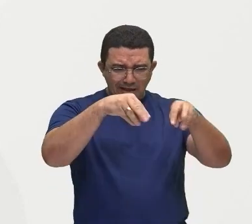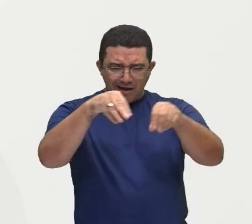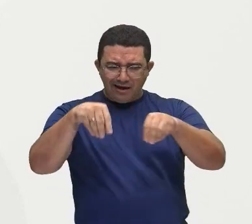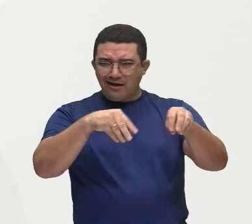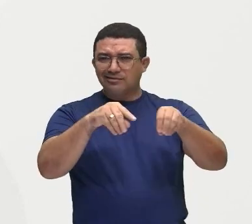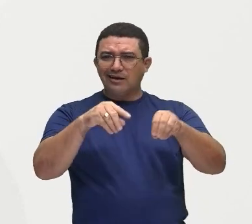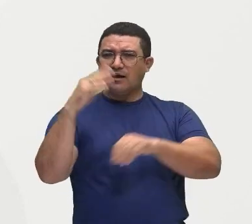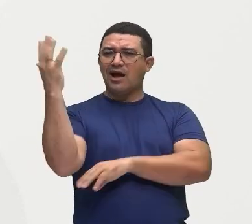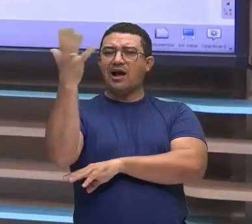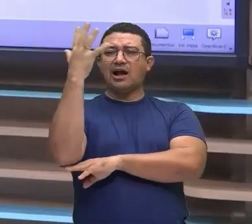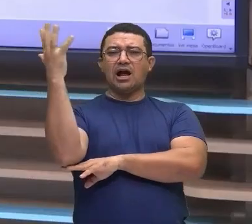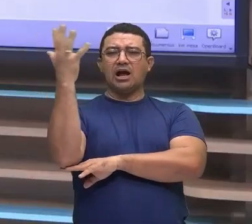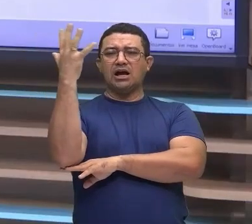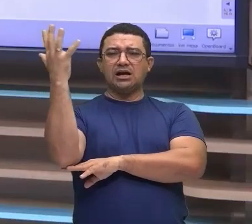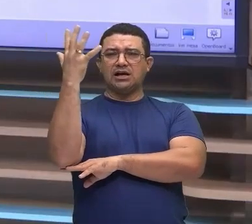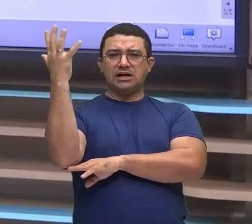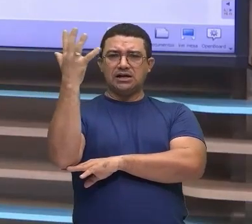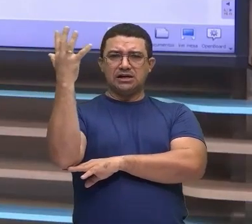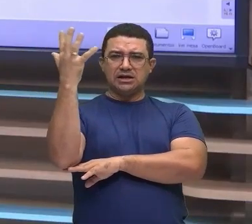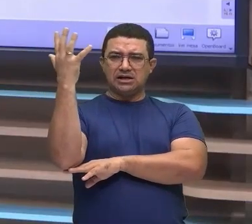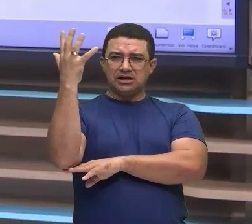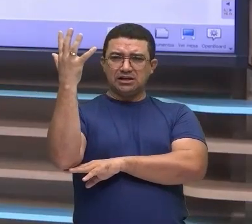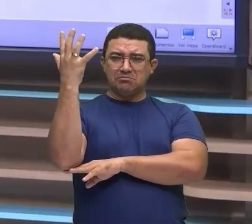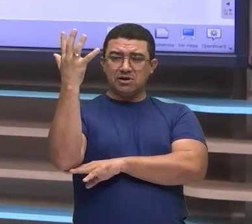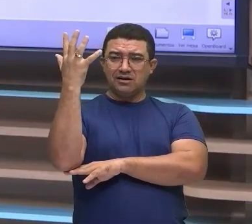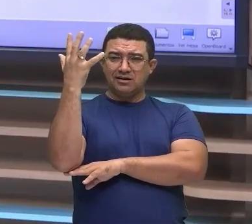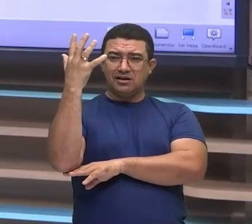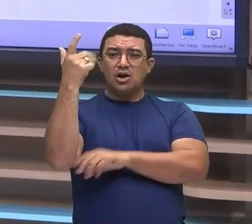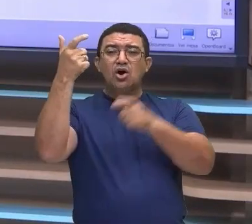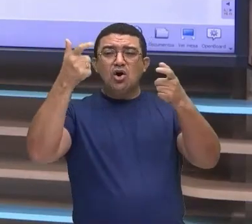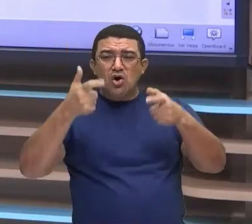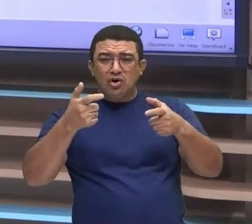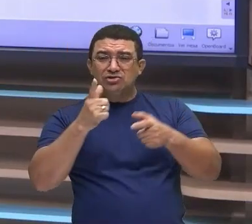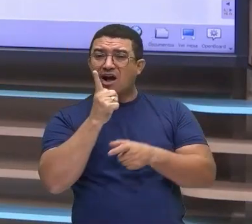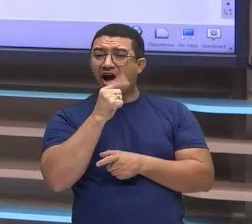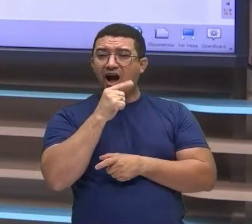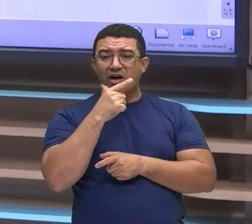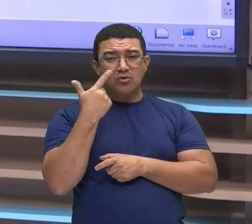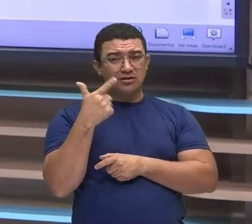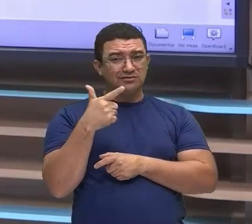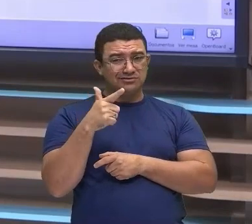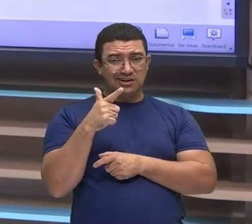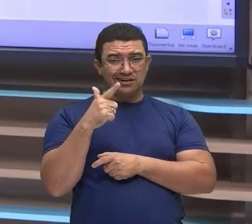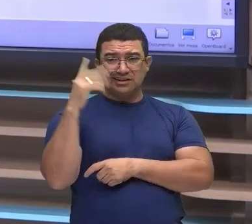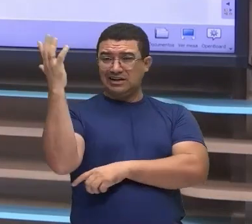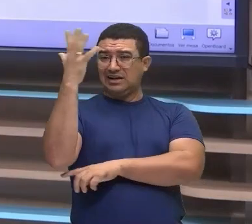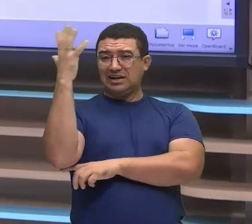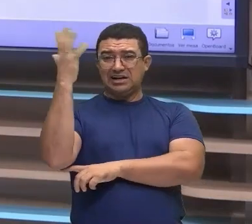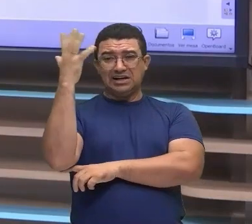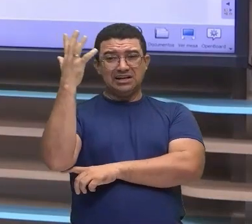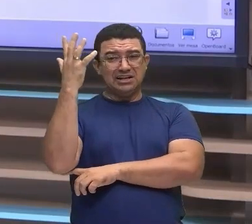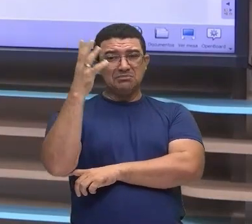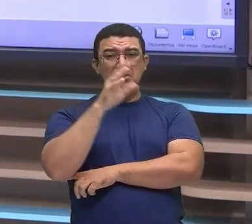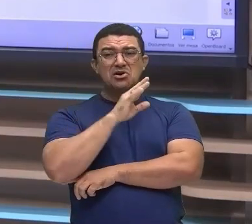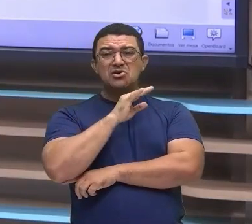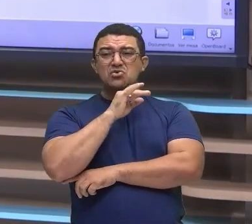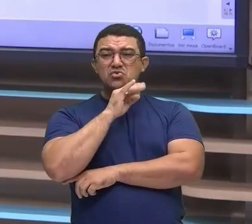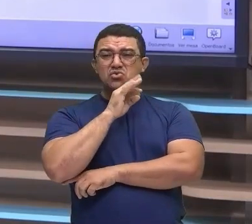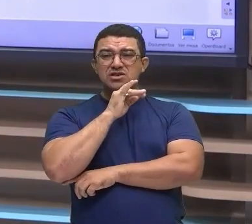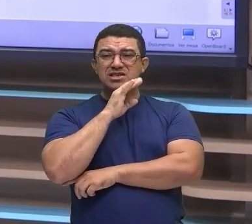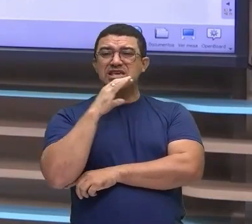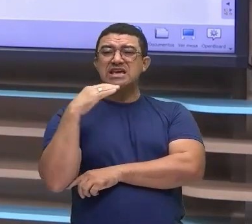área onde tem escassez de água, onde o clima, ele não vai ser propício ali para aquele tipo de